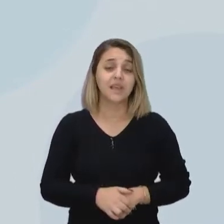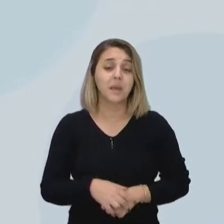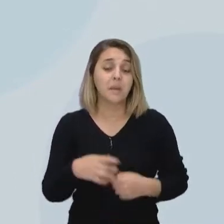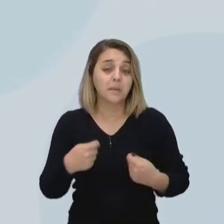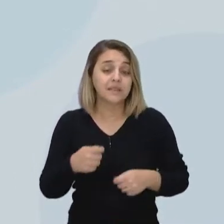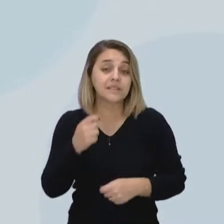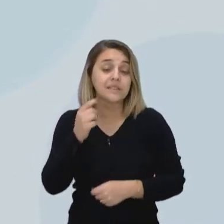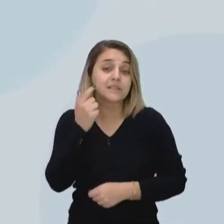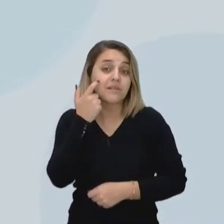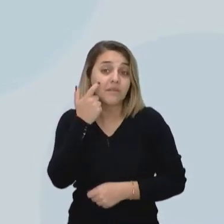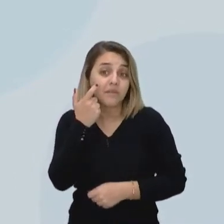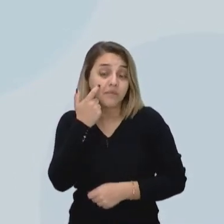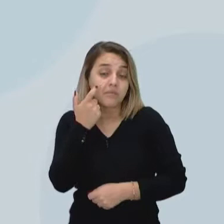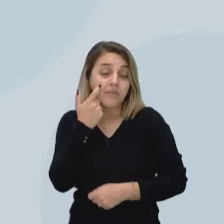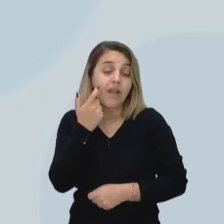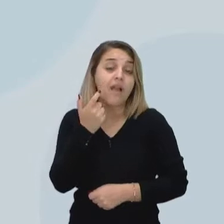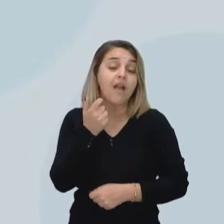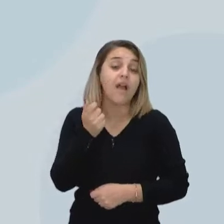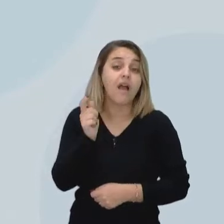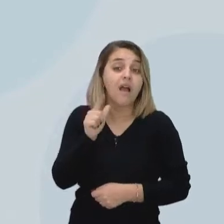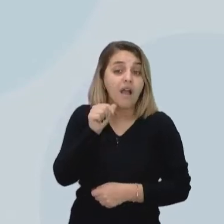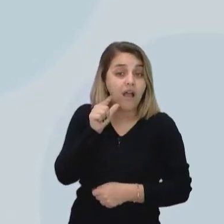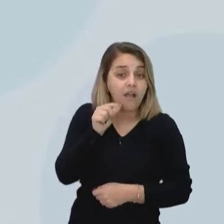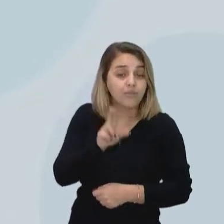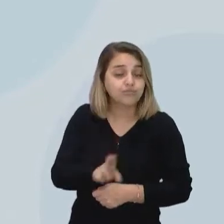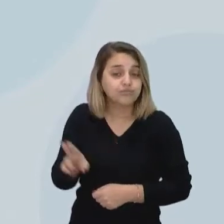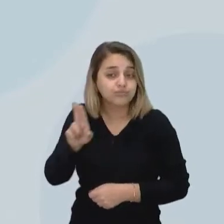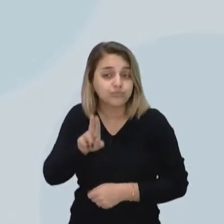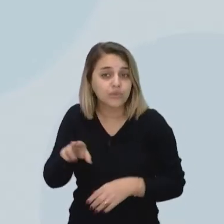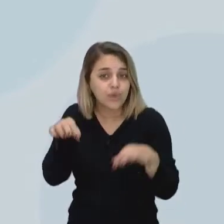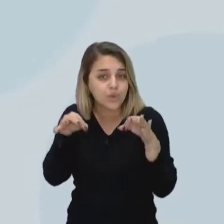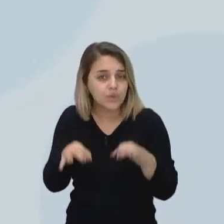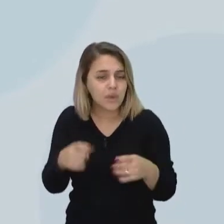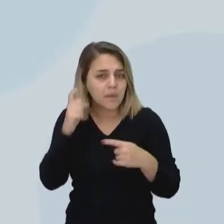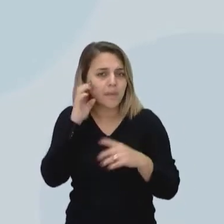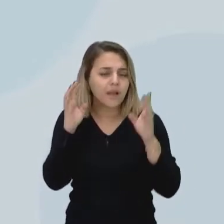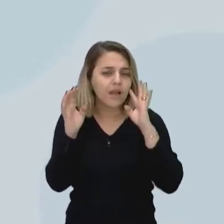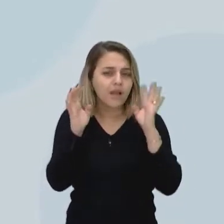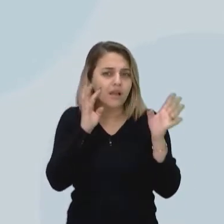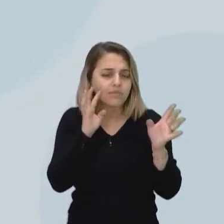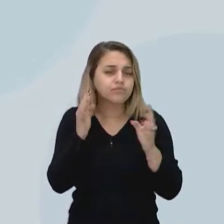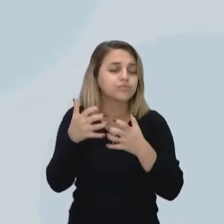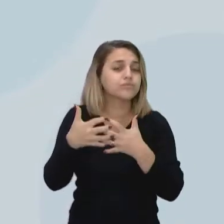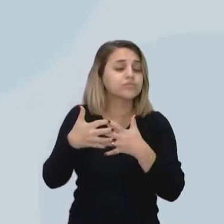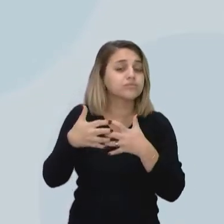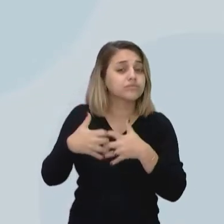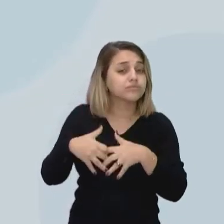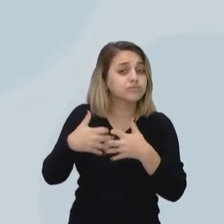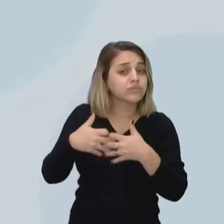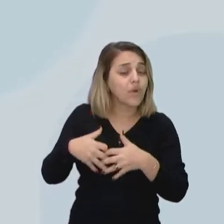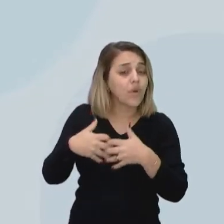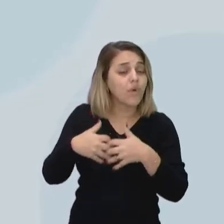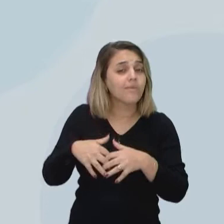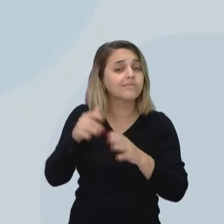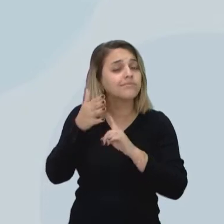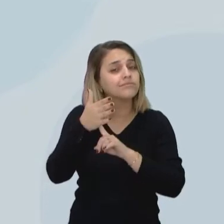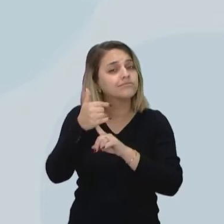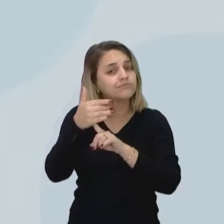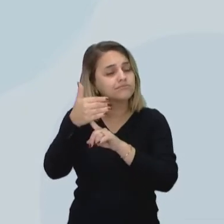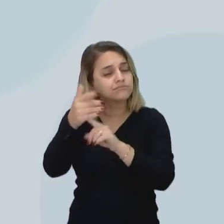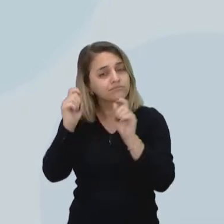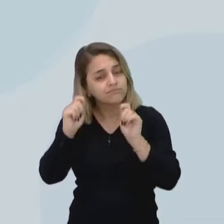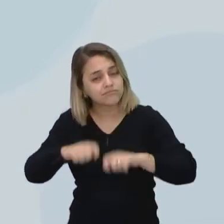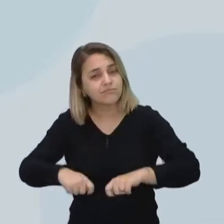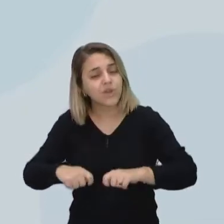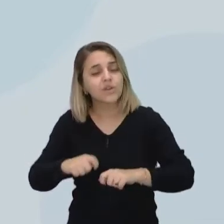uso adequado da água, a gente pode pensar em tecnologias que poderiam estar, vamos